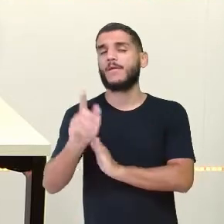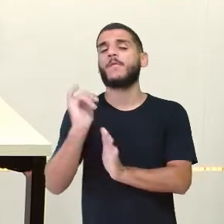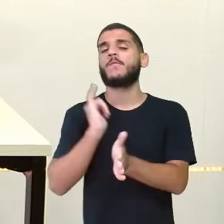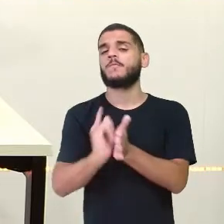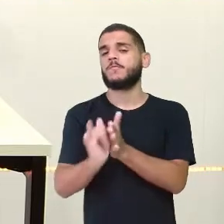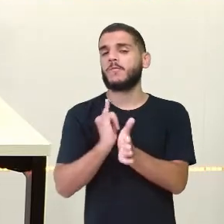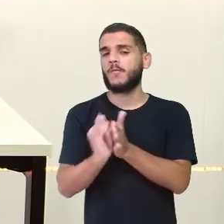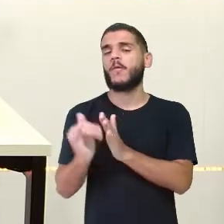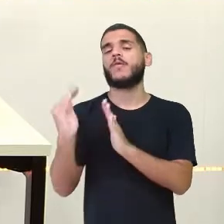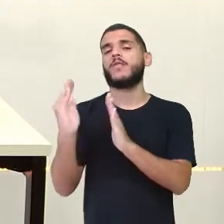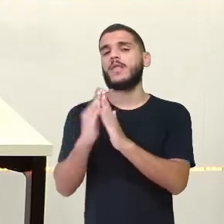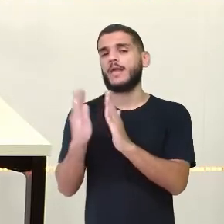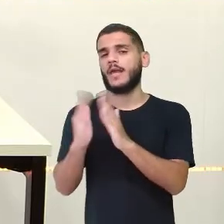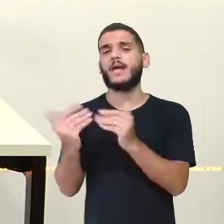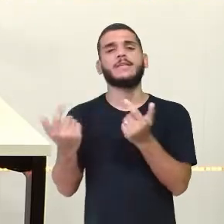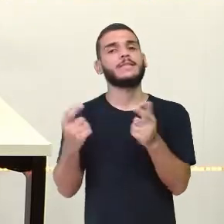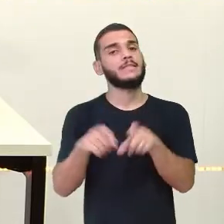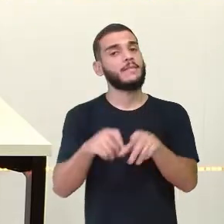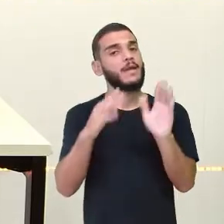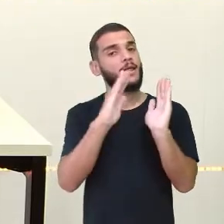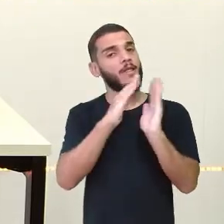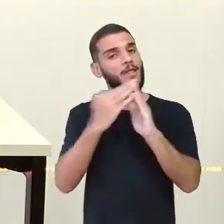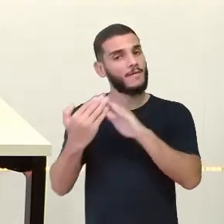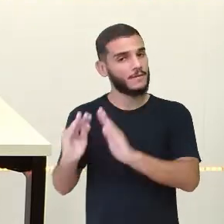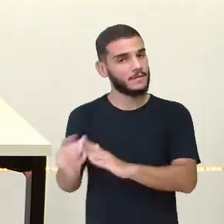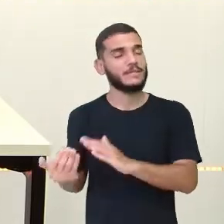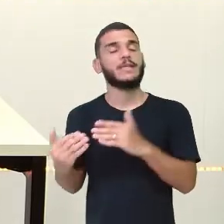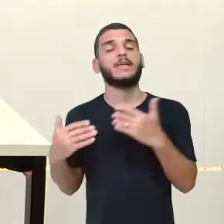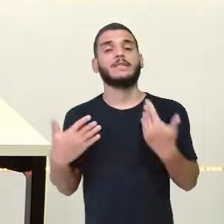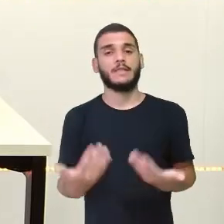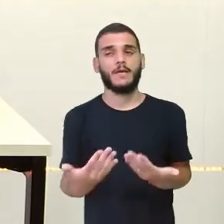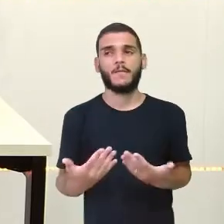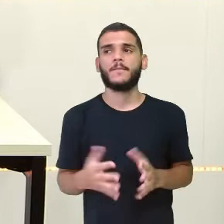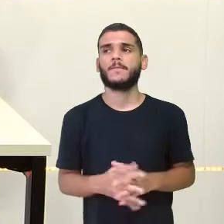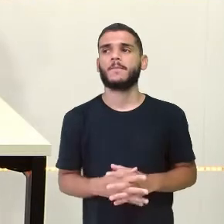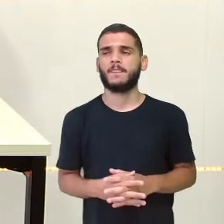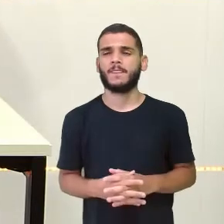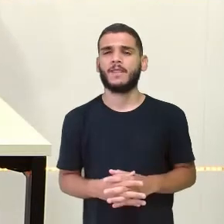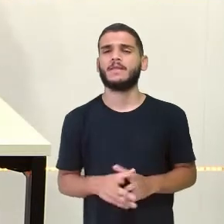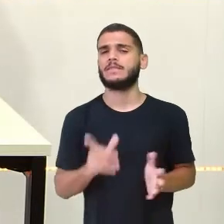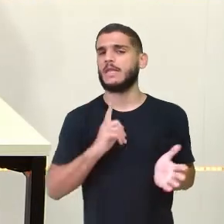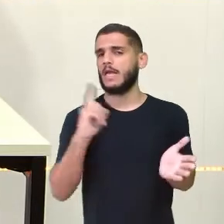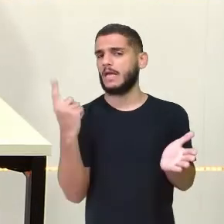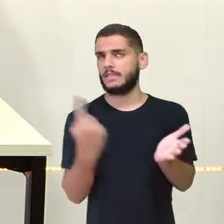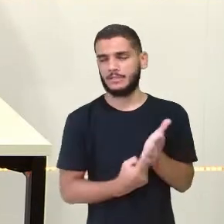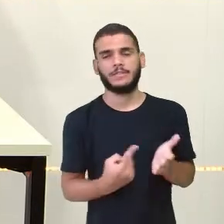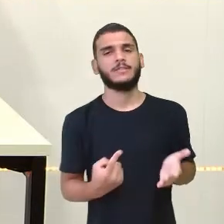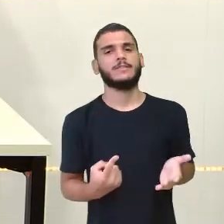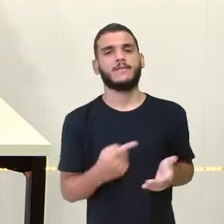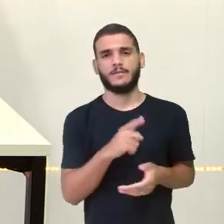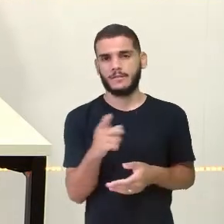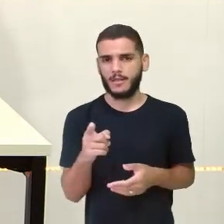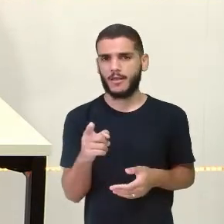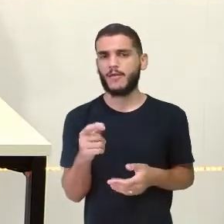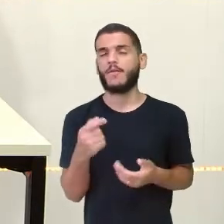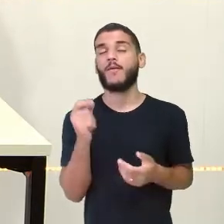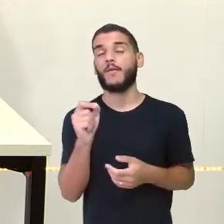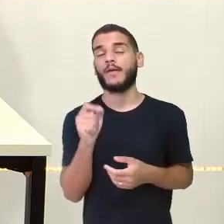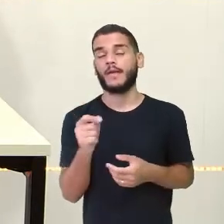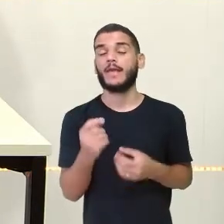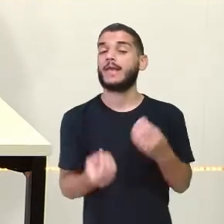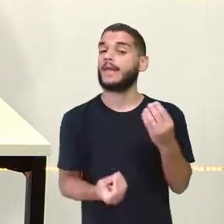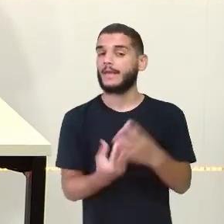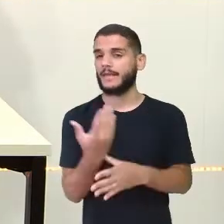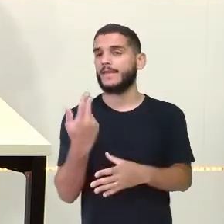Em casa, na vizinhança Né, professora Josi? E aumenta aí a agenda Porque eu já pedi para vocês fazerem a agenda De leitura, não foi?